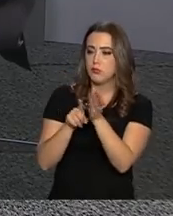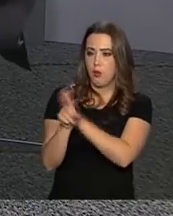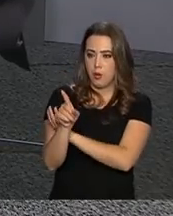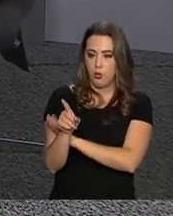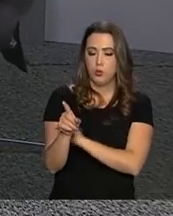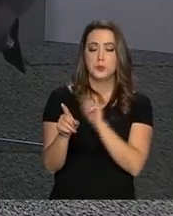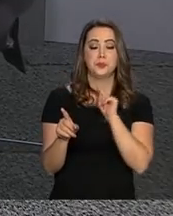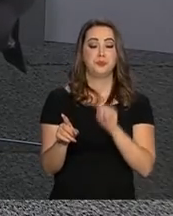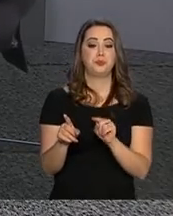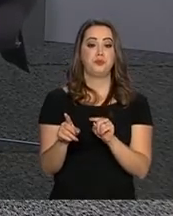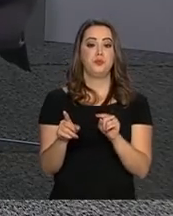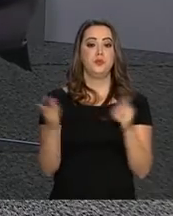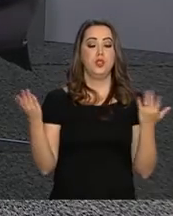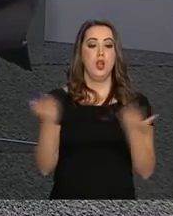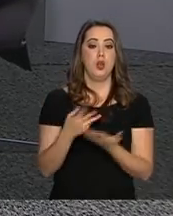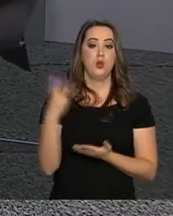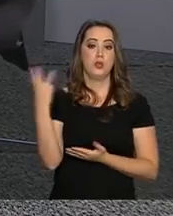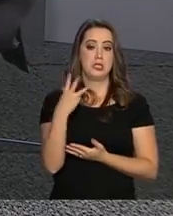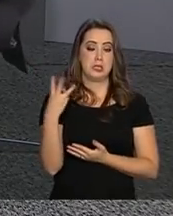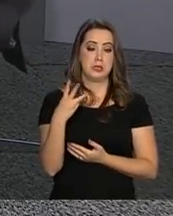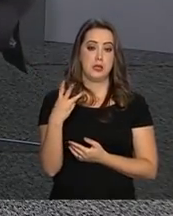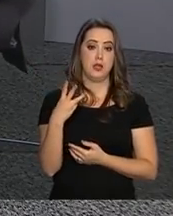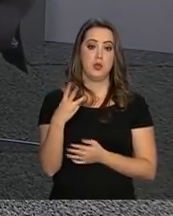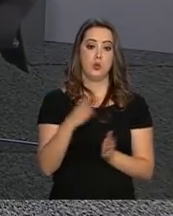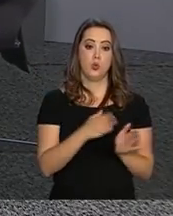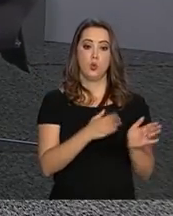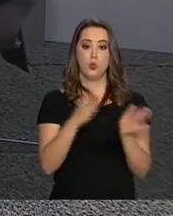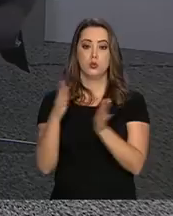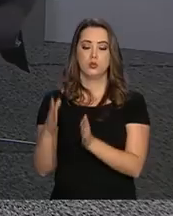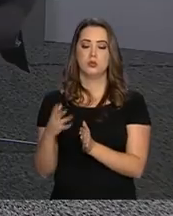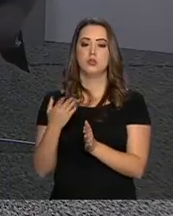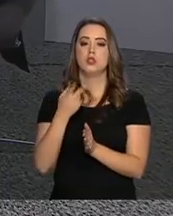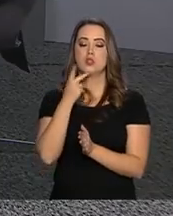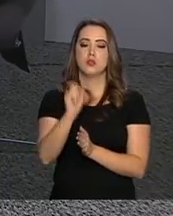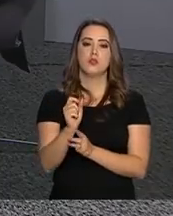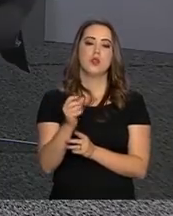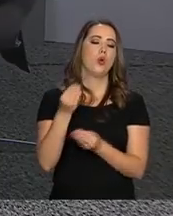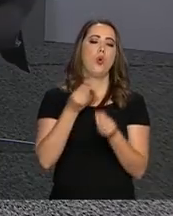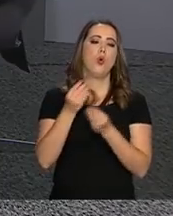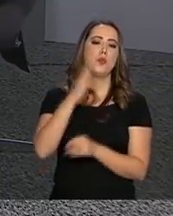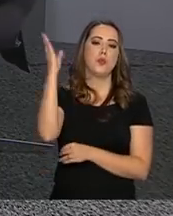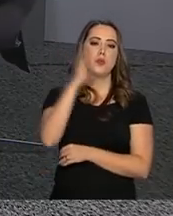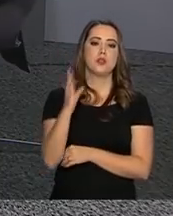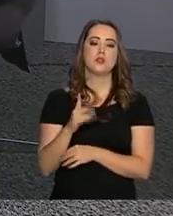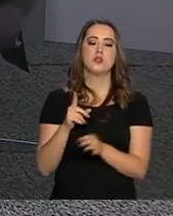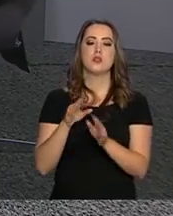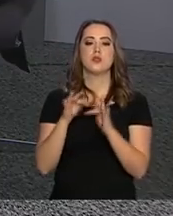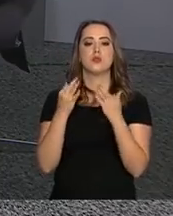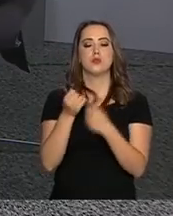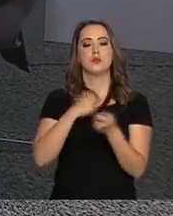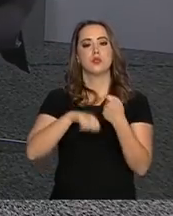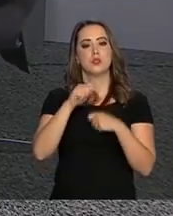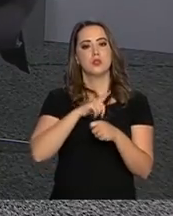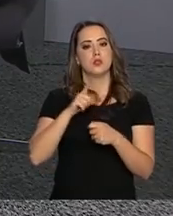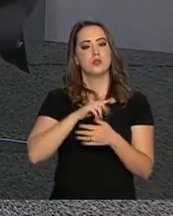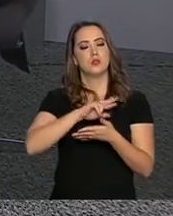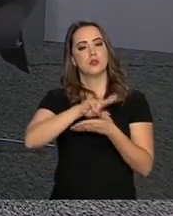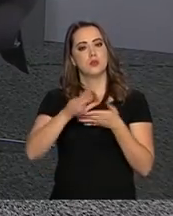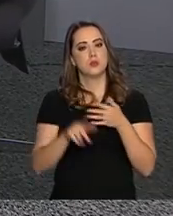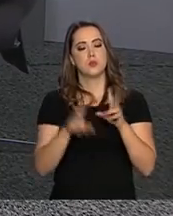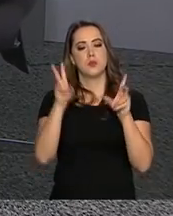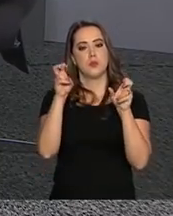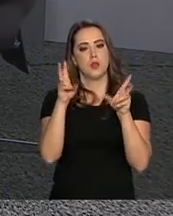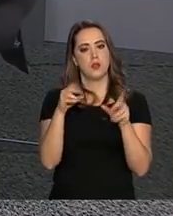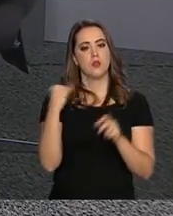agora, no nosso terceiro bloco, a gente vai discutir um pouco a participação do Brasil no Fórum Econômico Mundial. Existem alguns